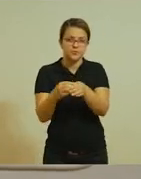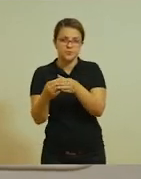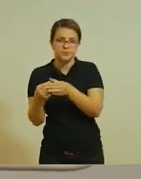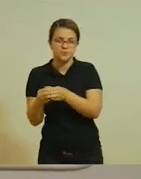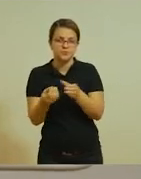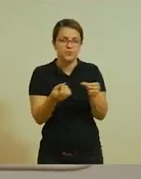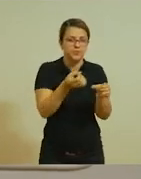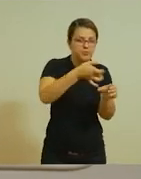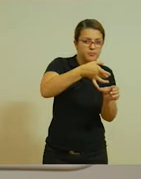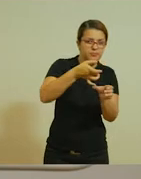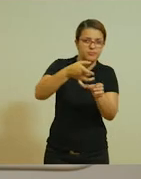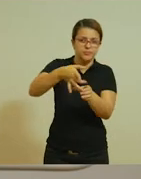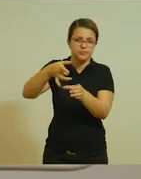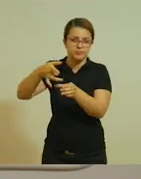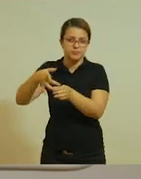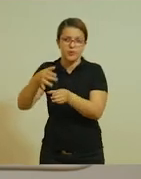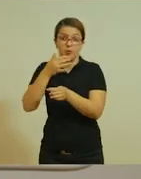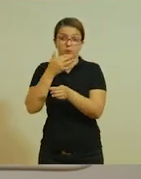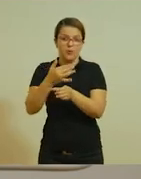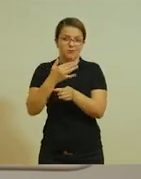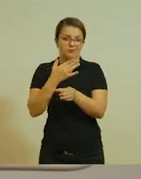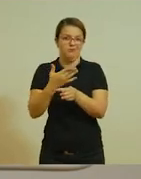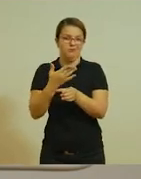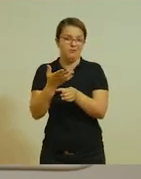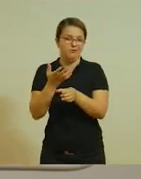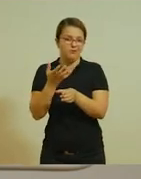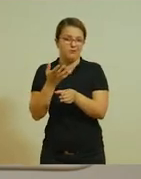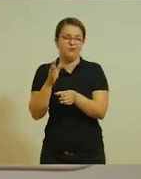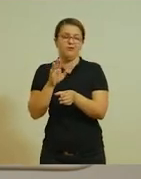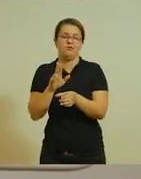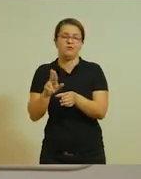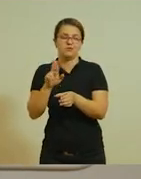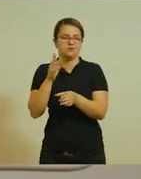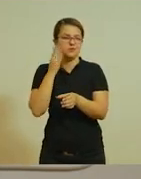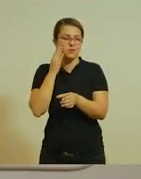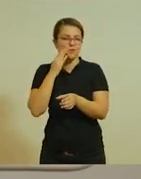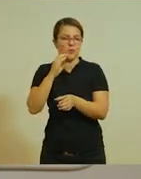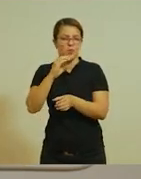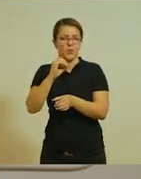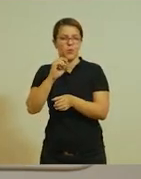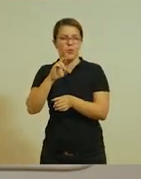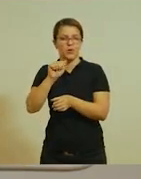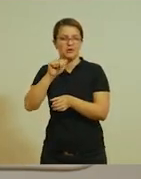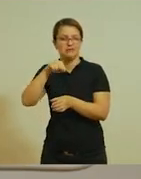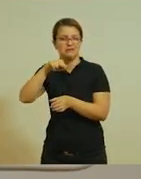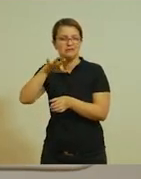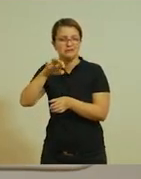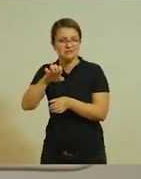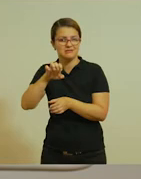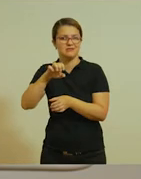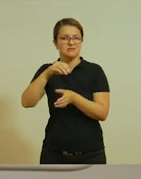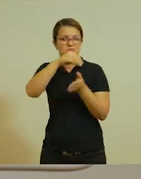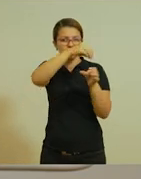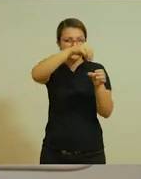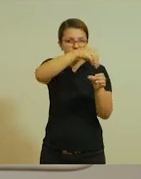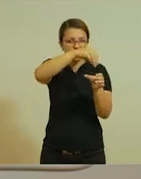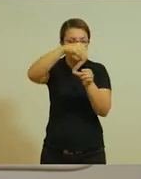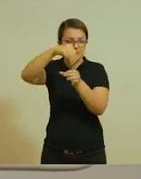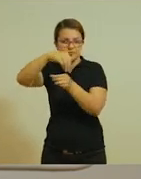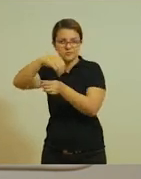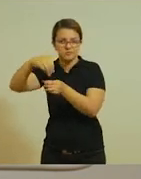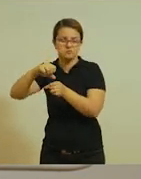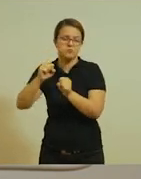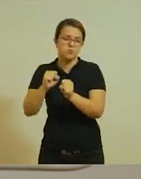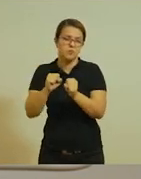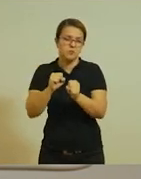quiserem utilizar. Exemplo, posso utilizar aqueles corantes, tá? O pozinho. Posso utilizar também